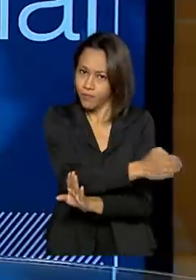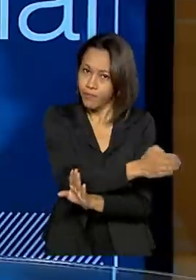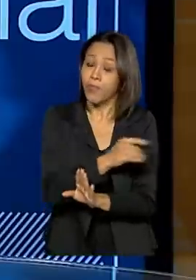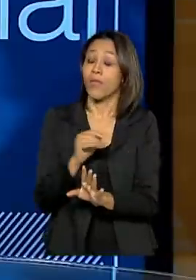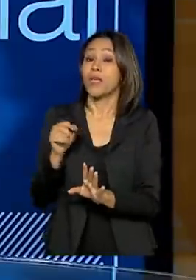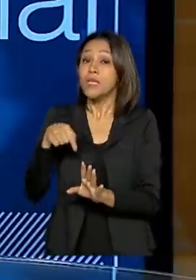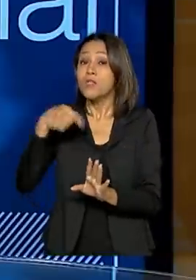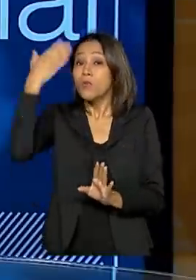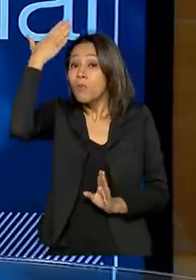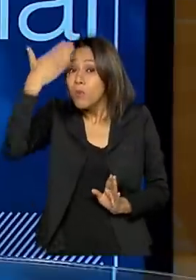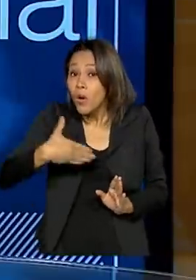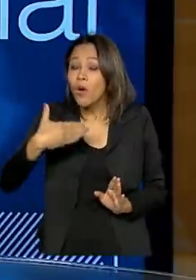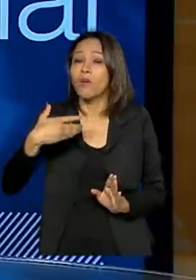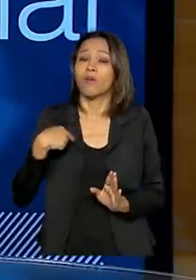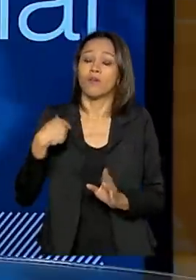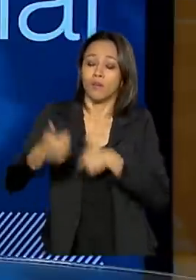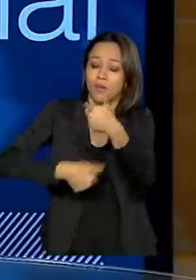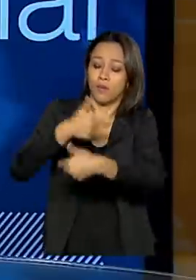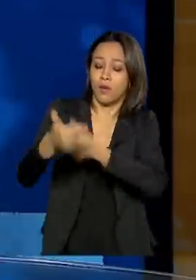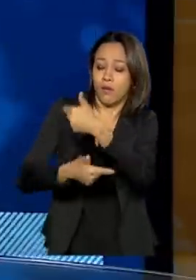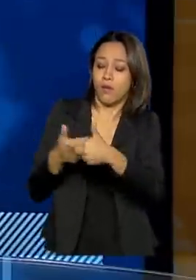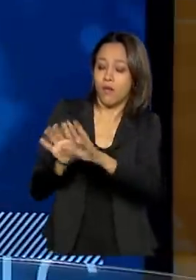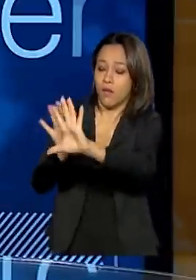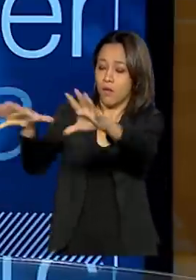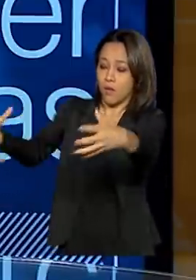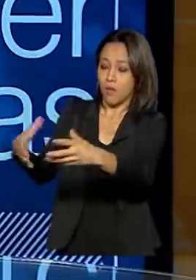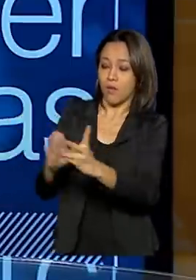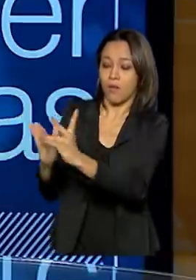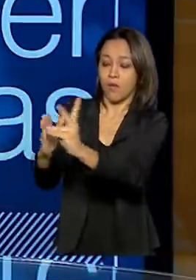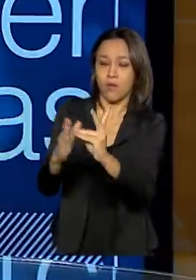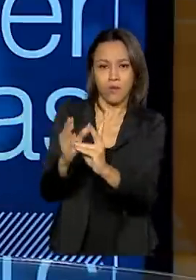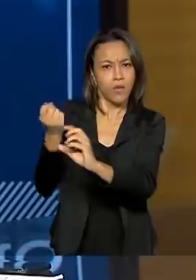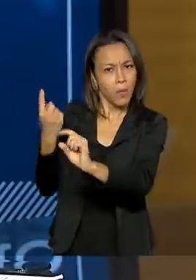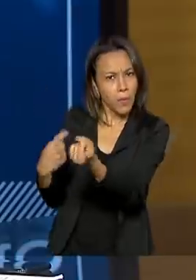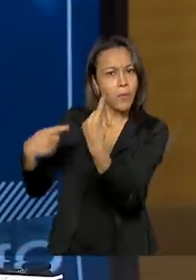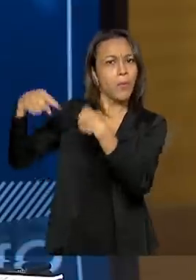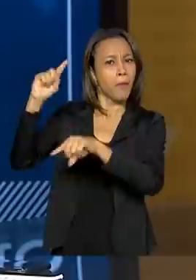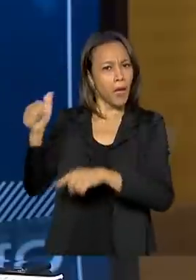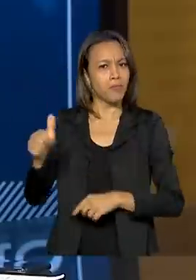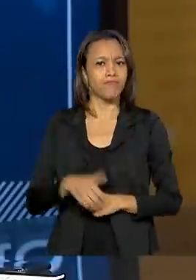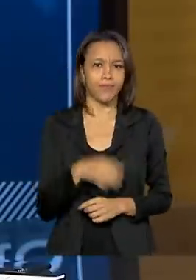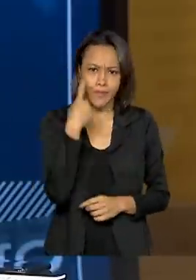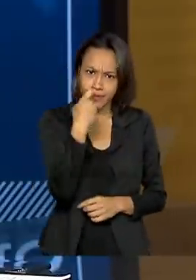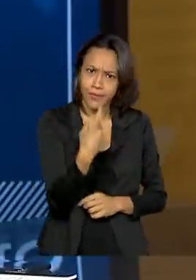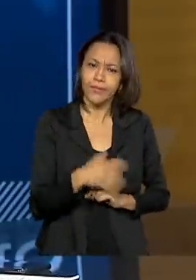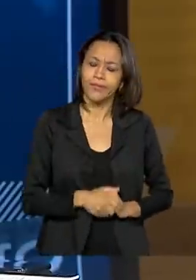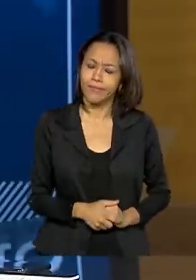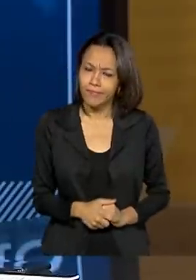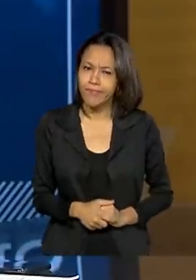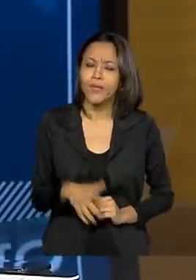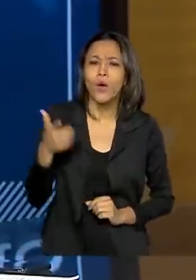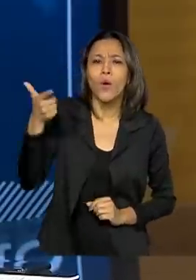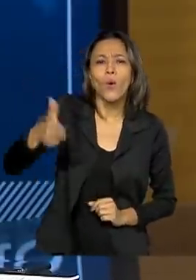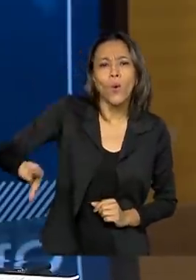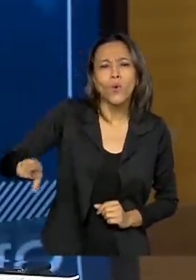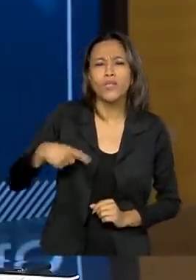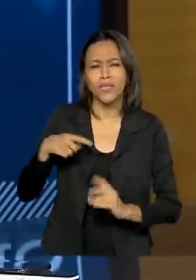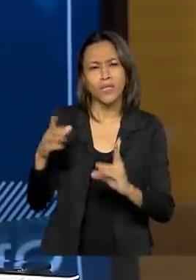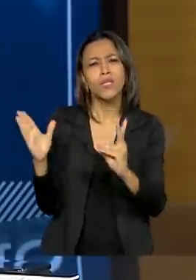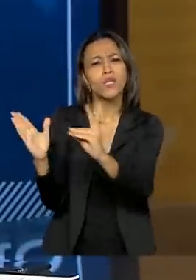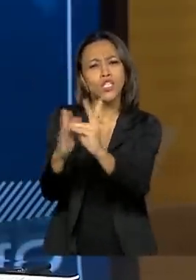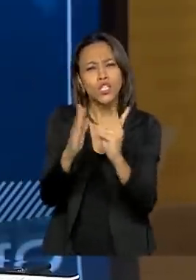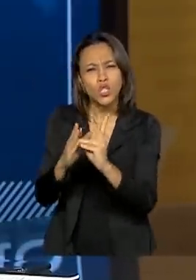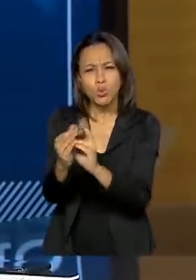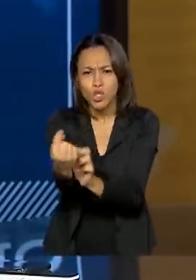ações feitas nas áreas indígenas têm sido muito exitosas. Interessante. E também tem a questão dos índios isolados.